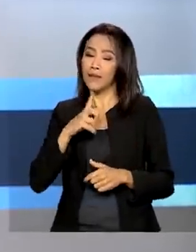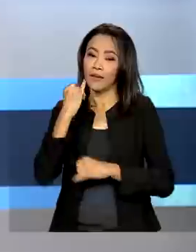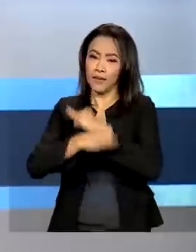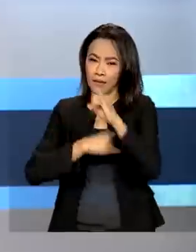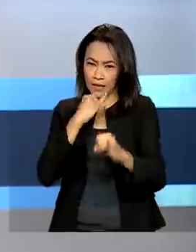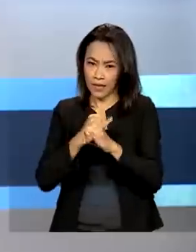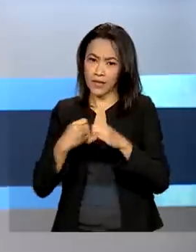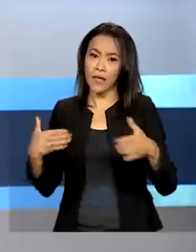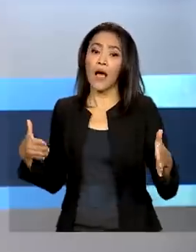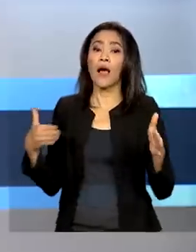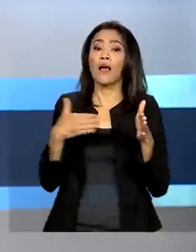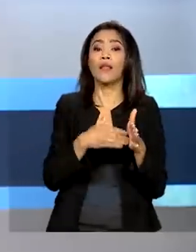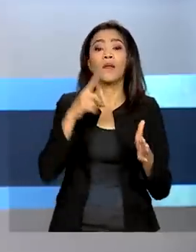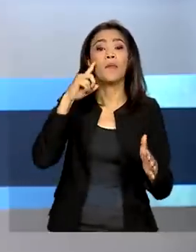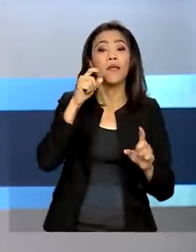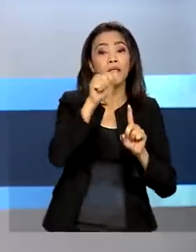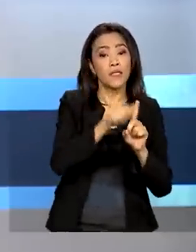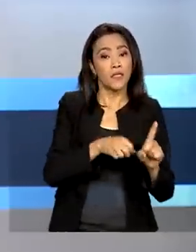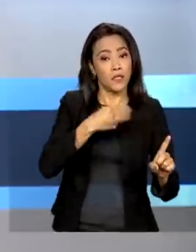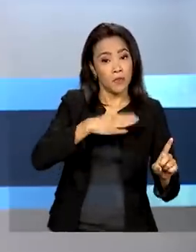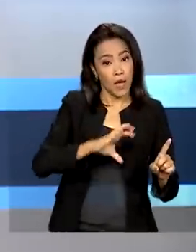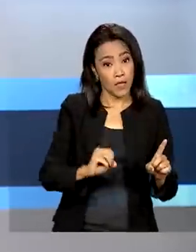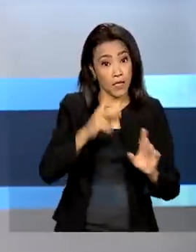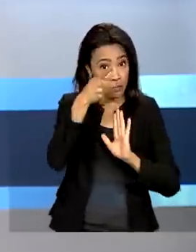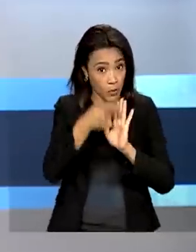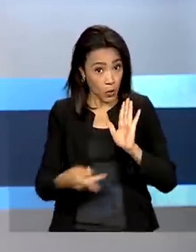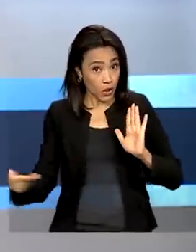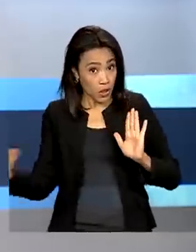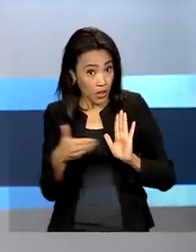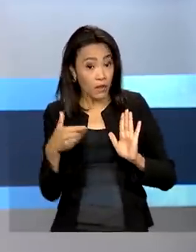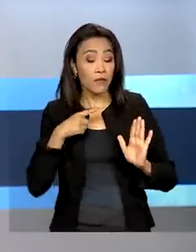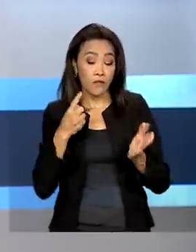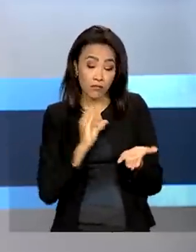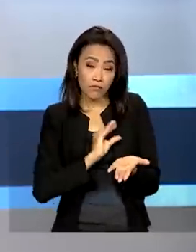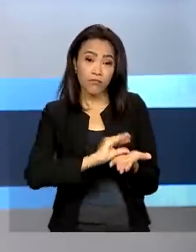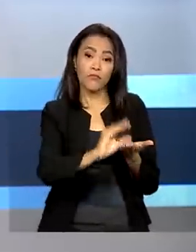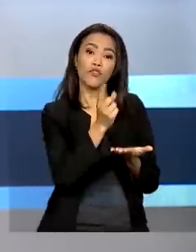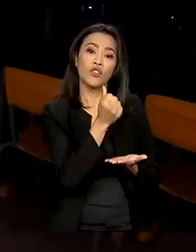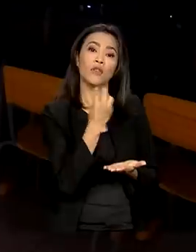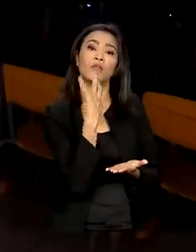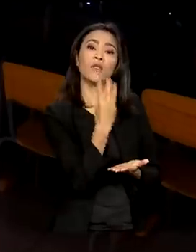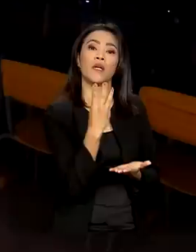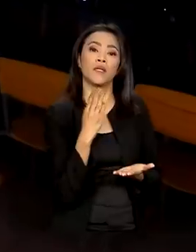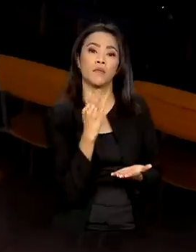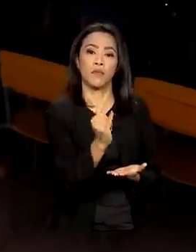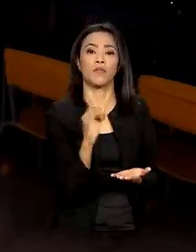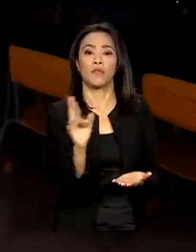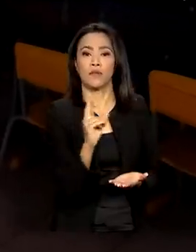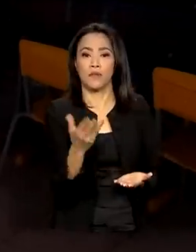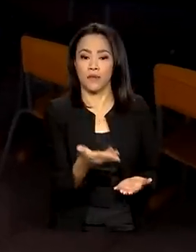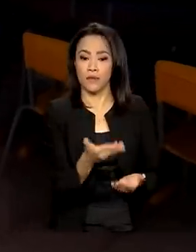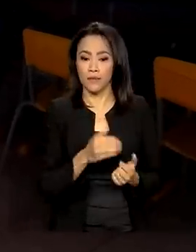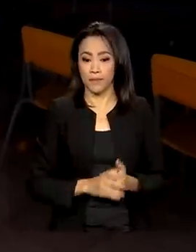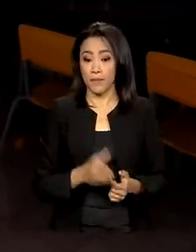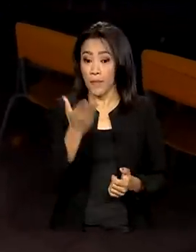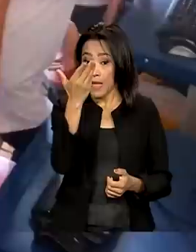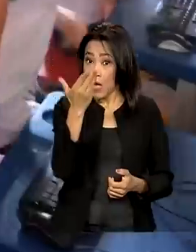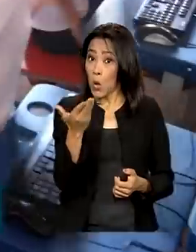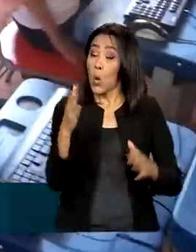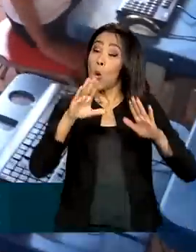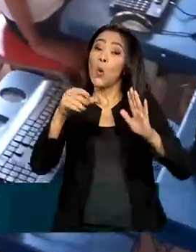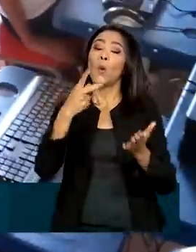O Projeto Piloto conta com mais de 3 bilhões de reais em investimentos. O Projeto Piloto será